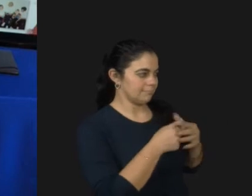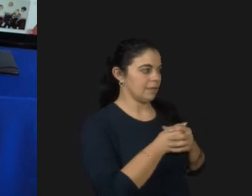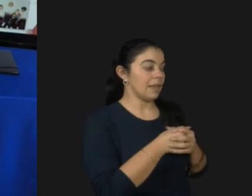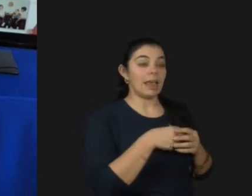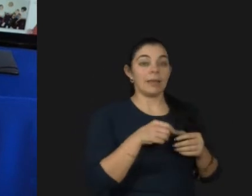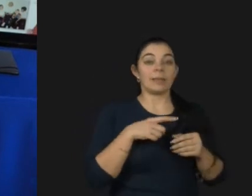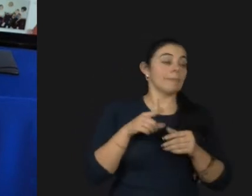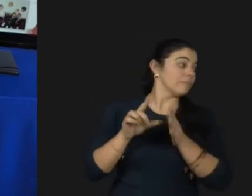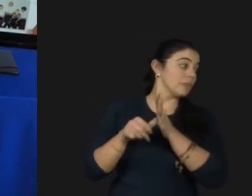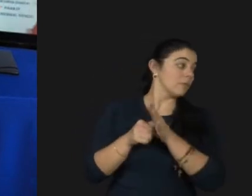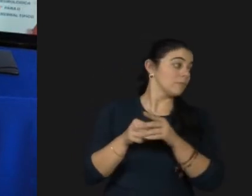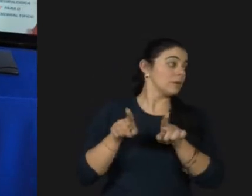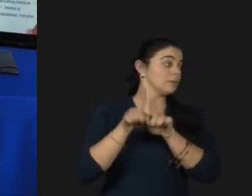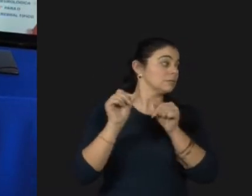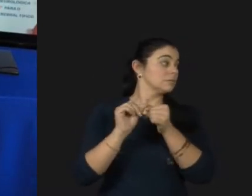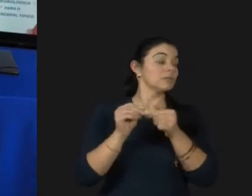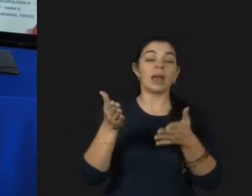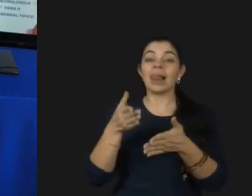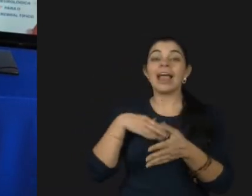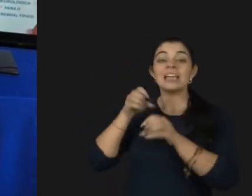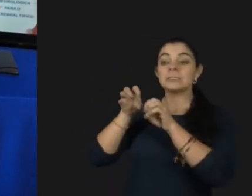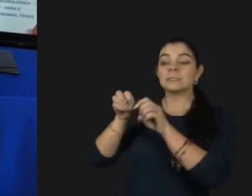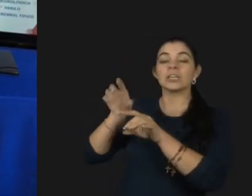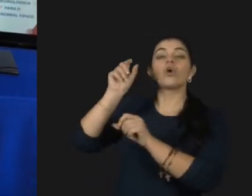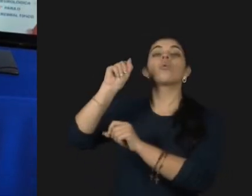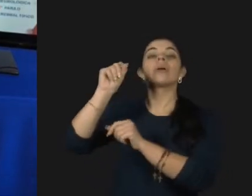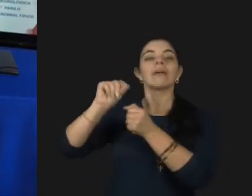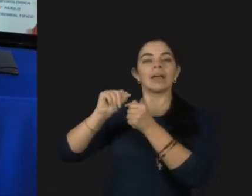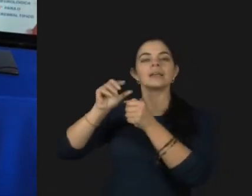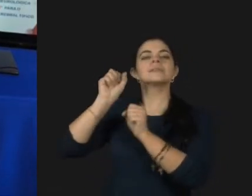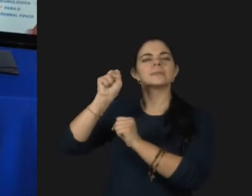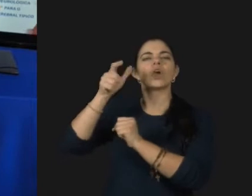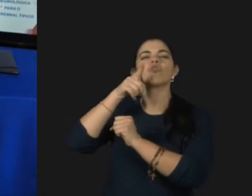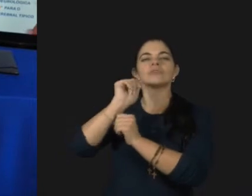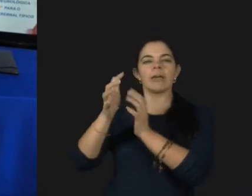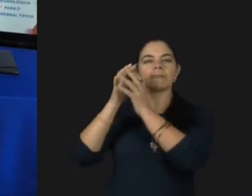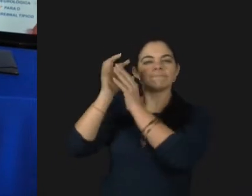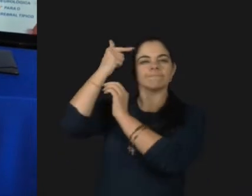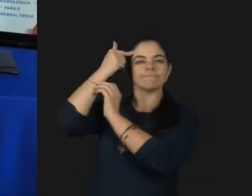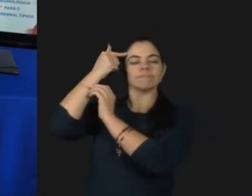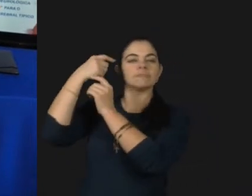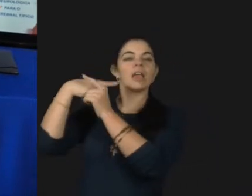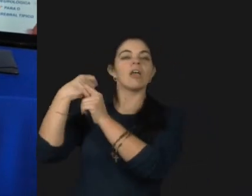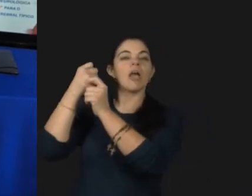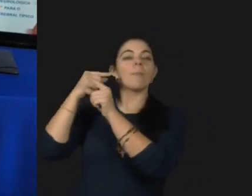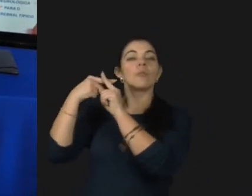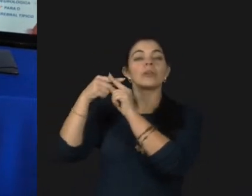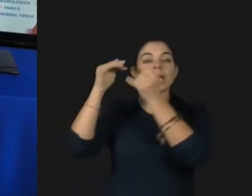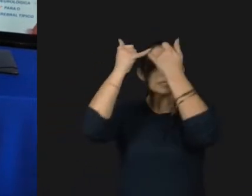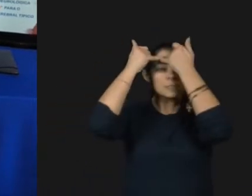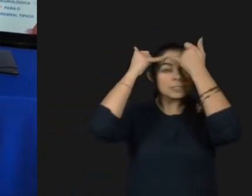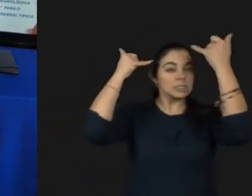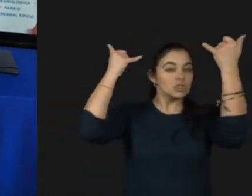Continuando sobre a Escola Charlotte, ela nos ensinou que é possível lidar com uma lesão cerebral, reorganizando as trilhas neurológicas,